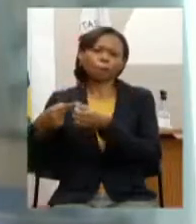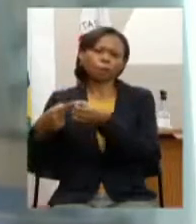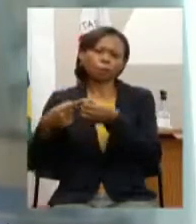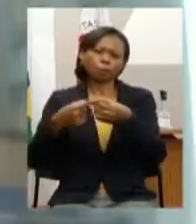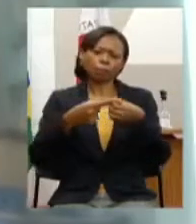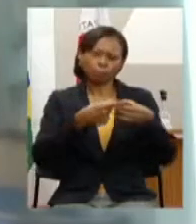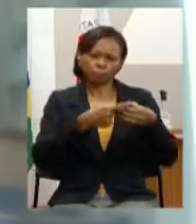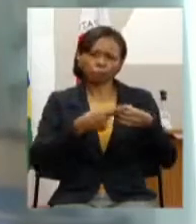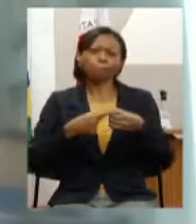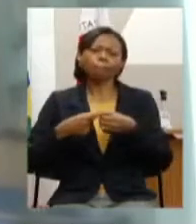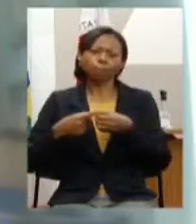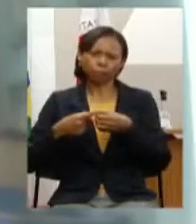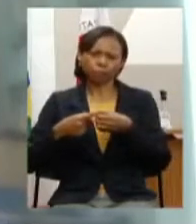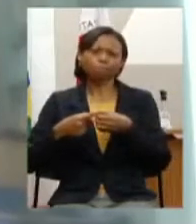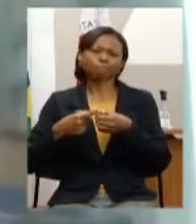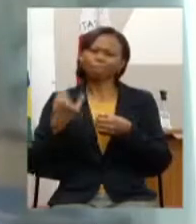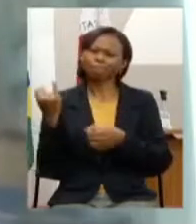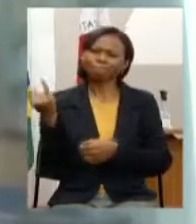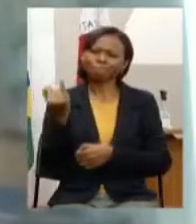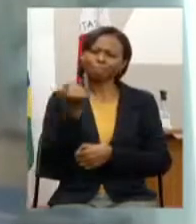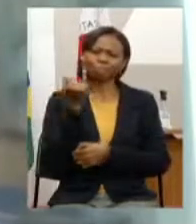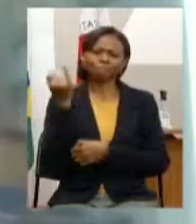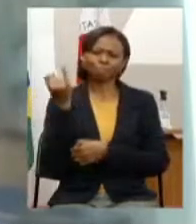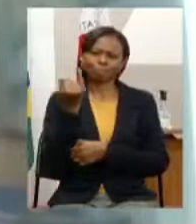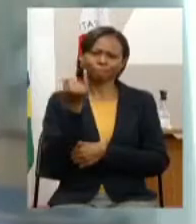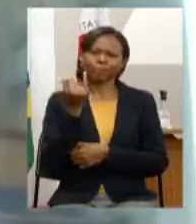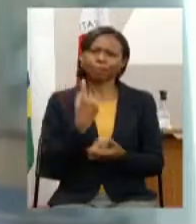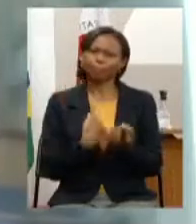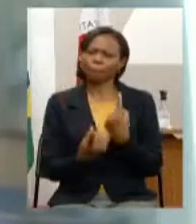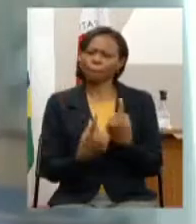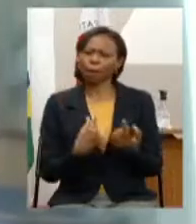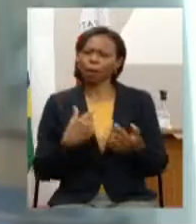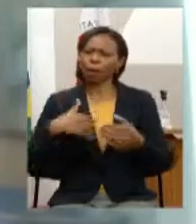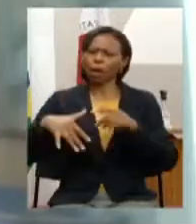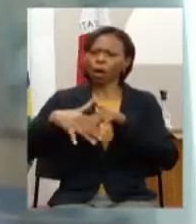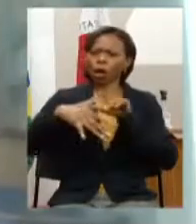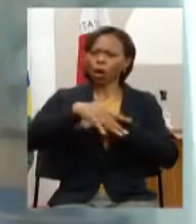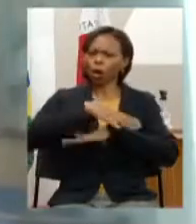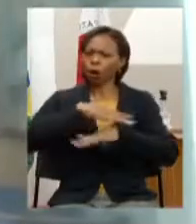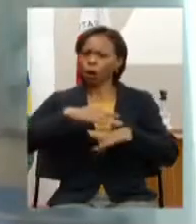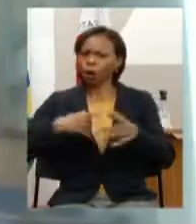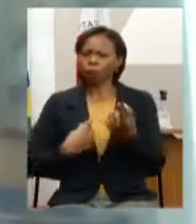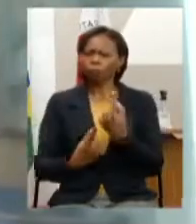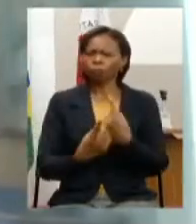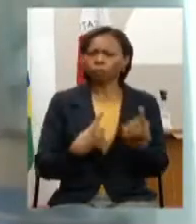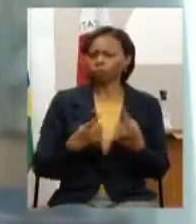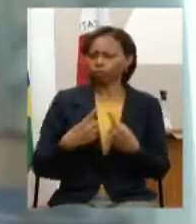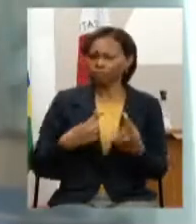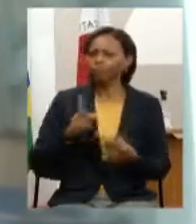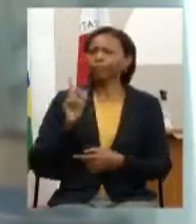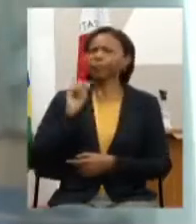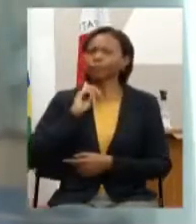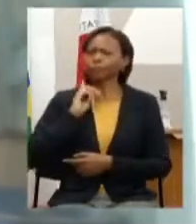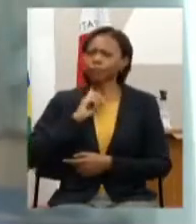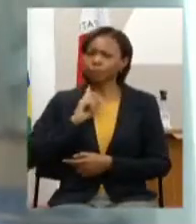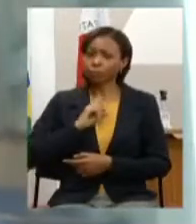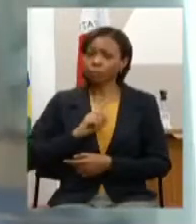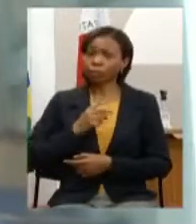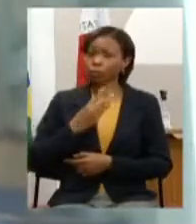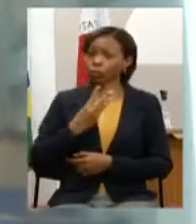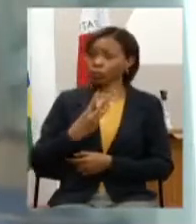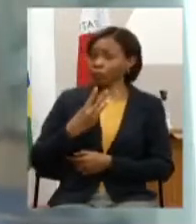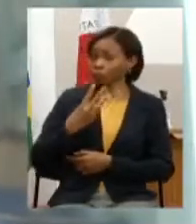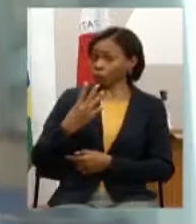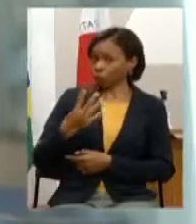atendidas isso é fundamental para a mobilidade urbana principalmente dos 34 34 municípios